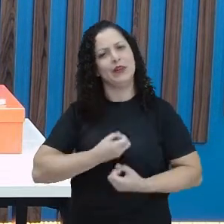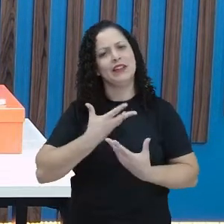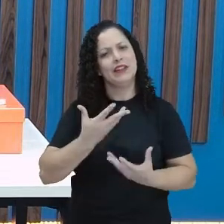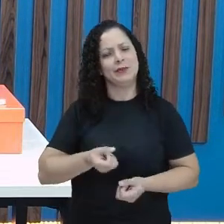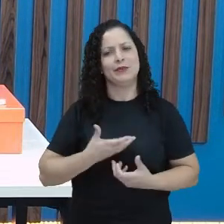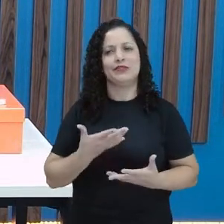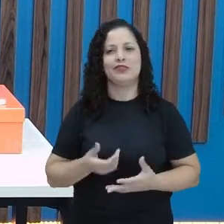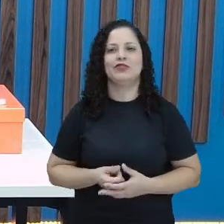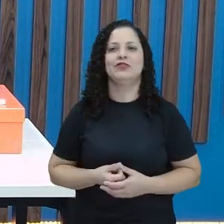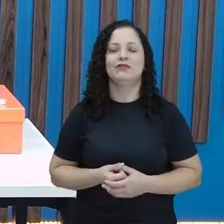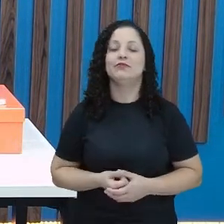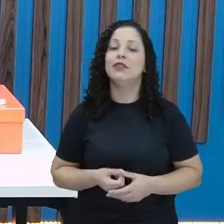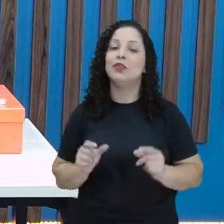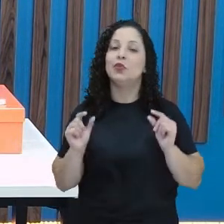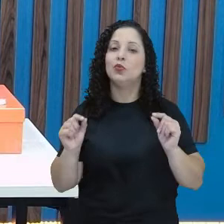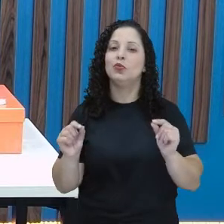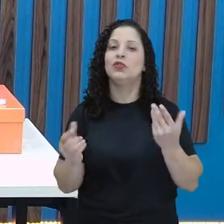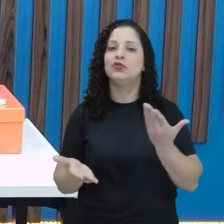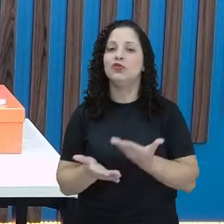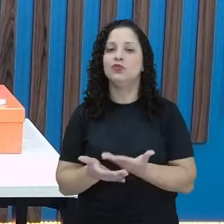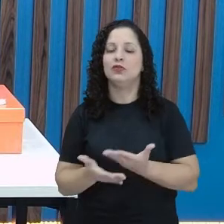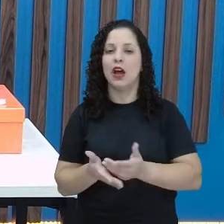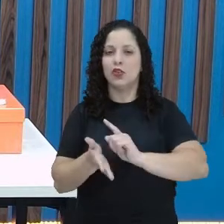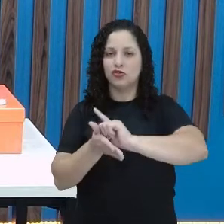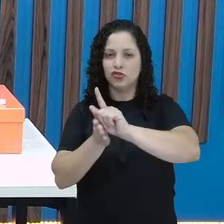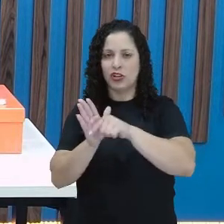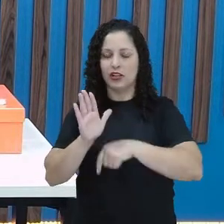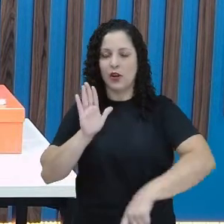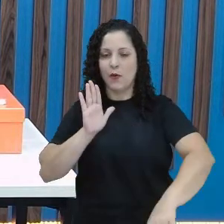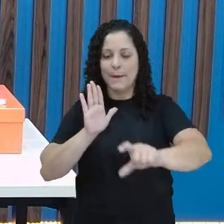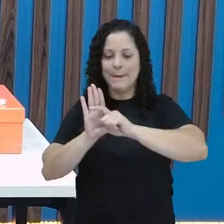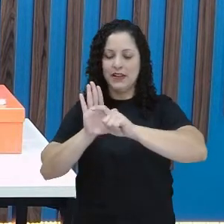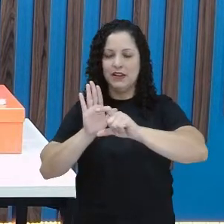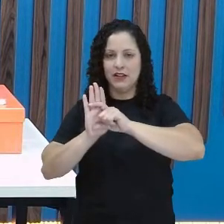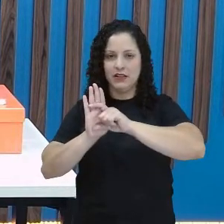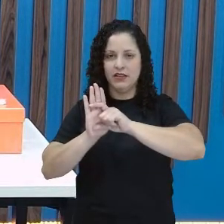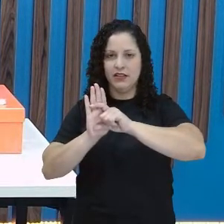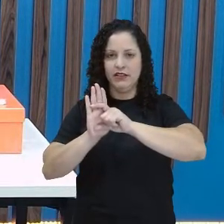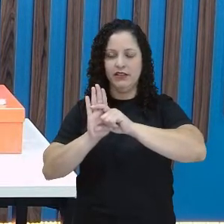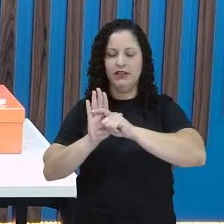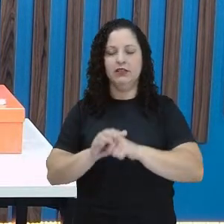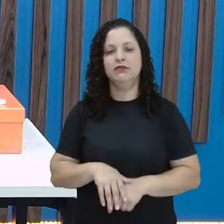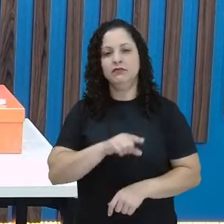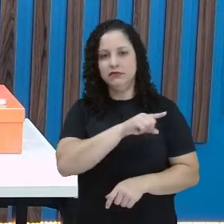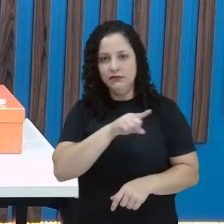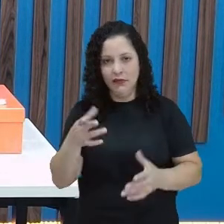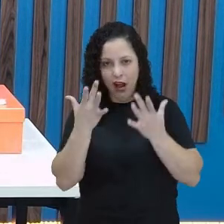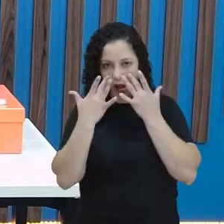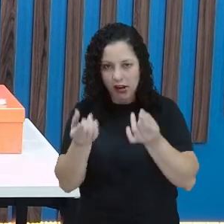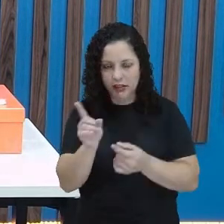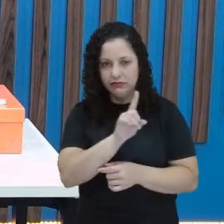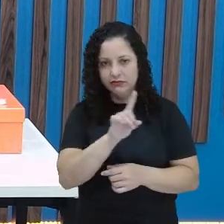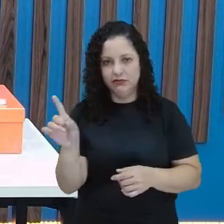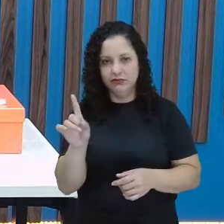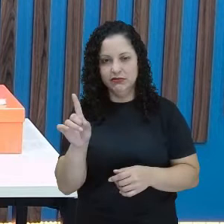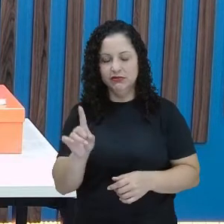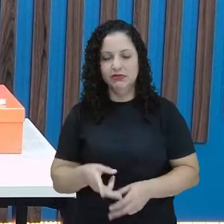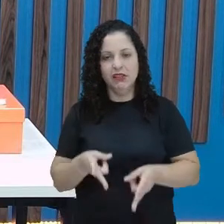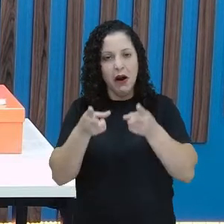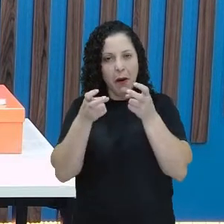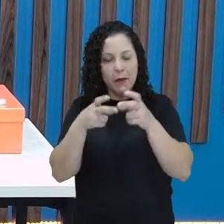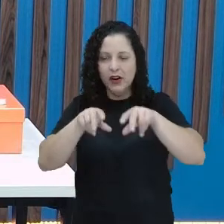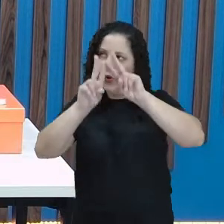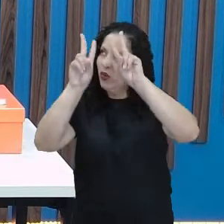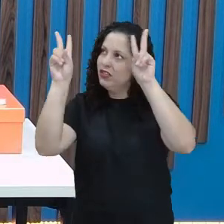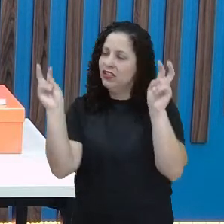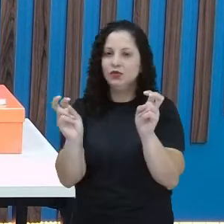que vai falar sobre o gênero textual bilhete. E você não estava prestando atenção, não? Não verificou o título